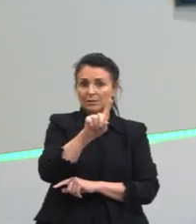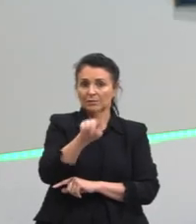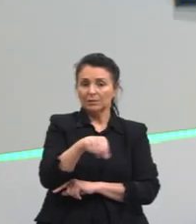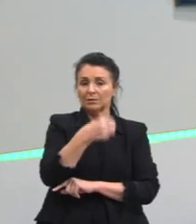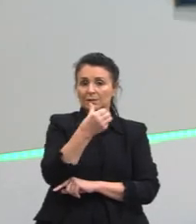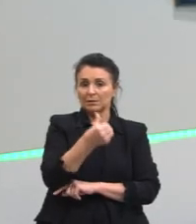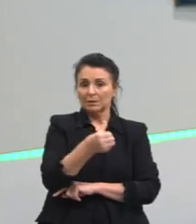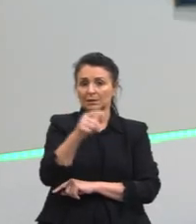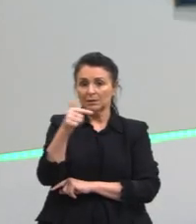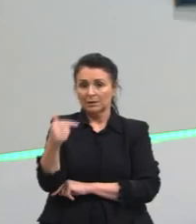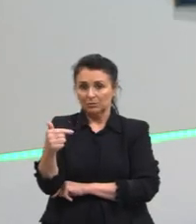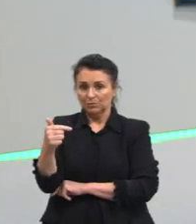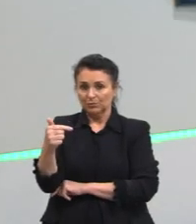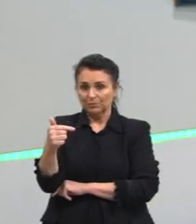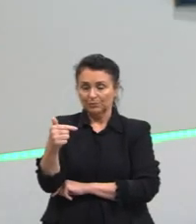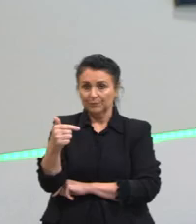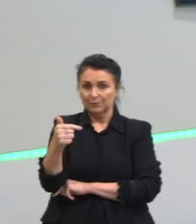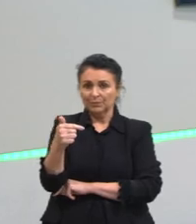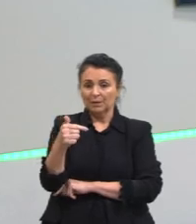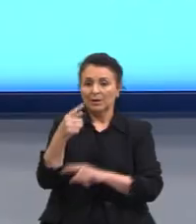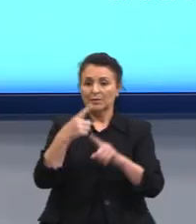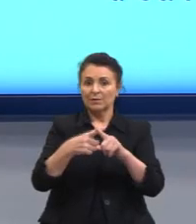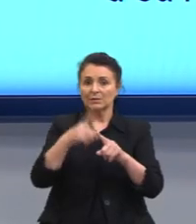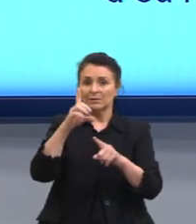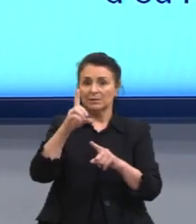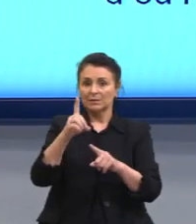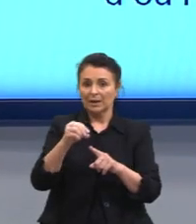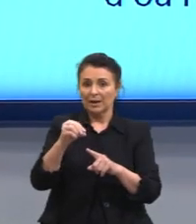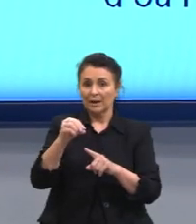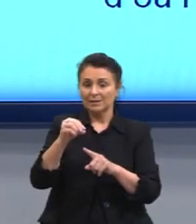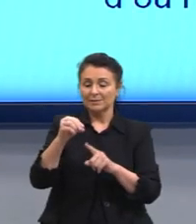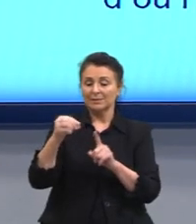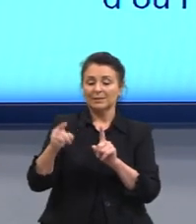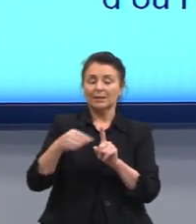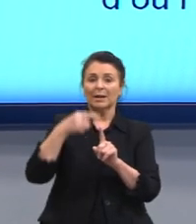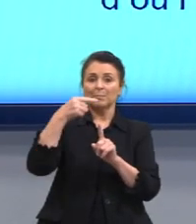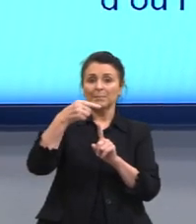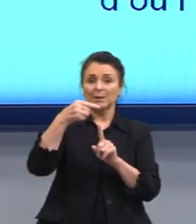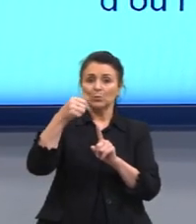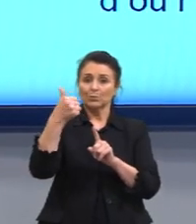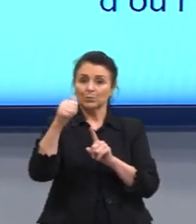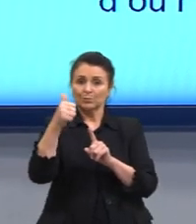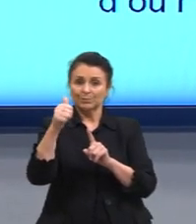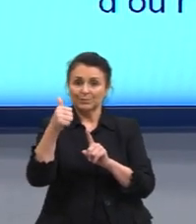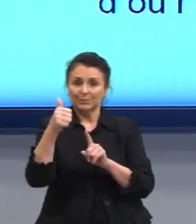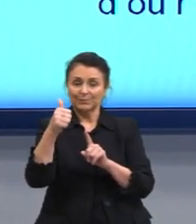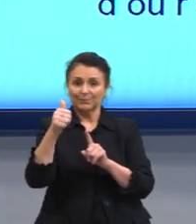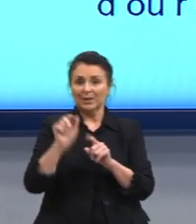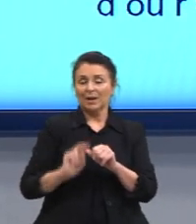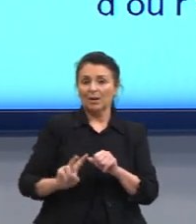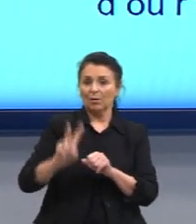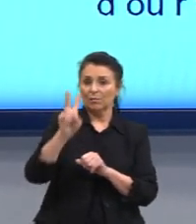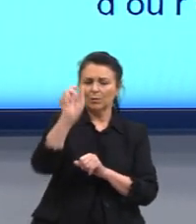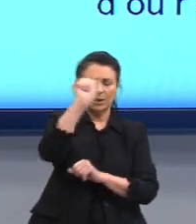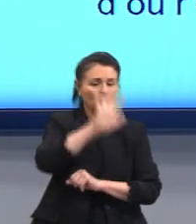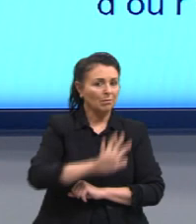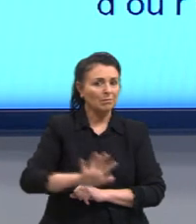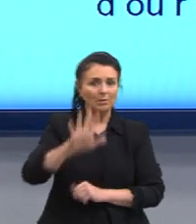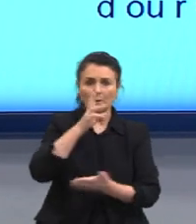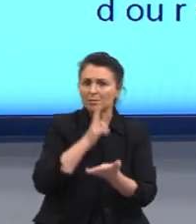6,67 vezes 10⁻¹¹¹⁰, tá? 6 Esse valor aqui, certo, gente? Ele é universal.